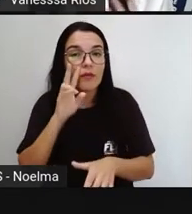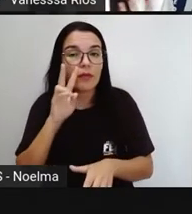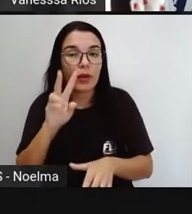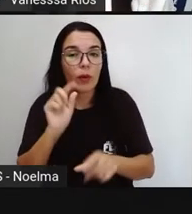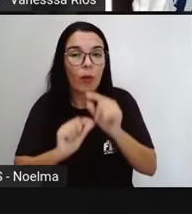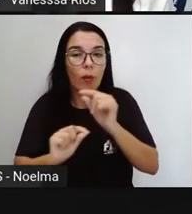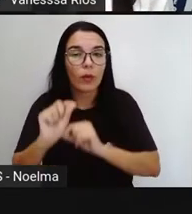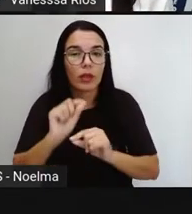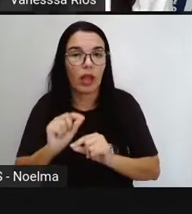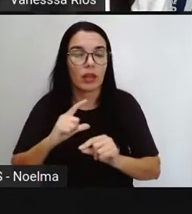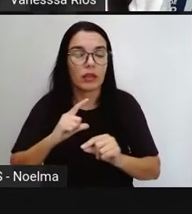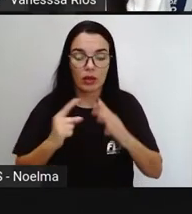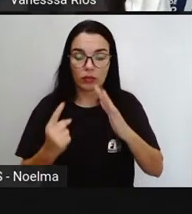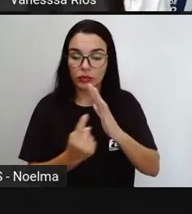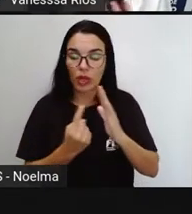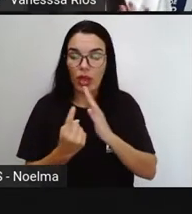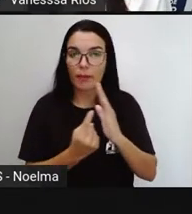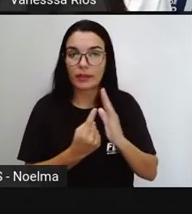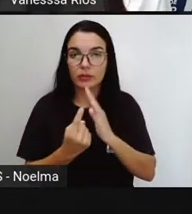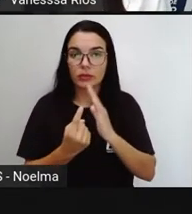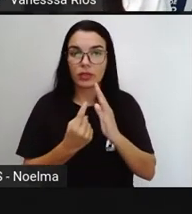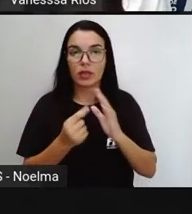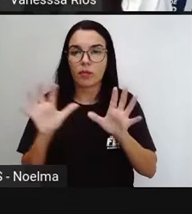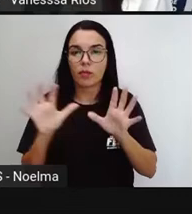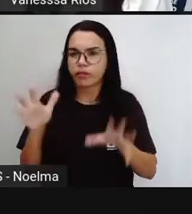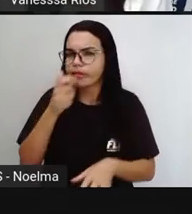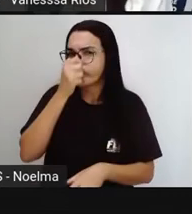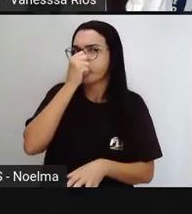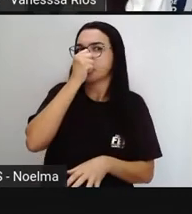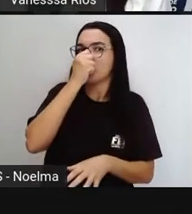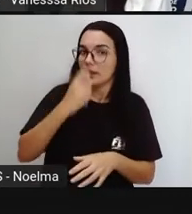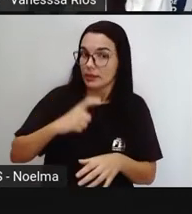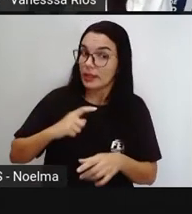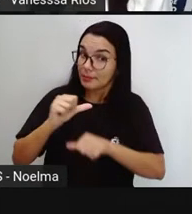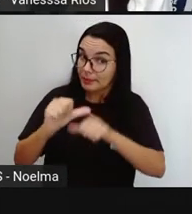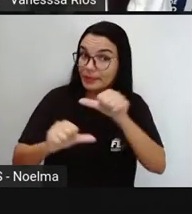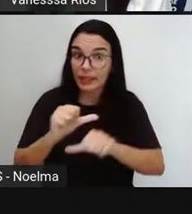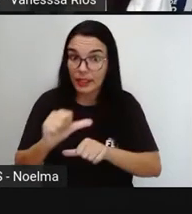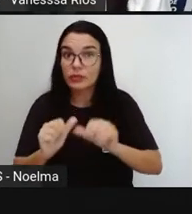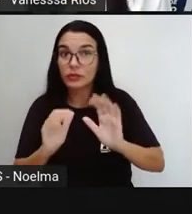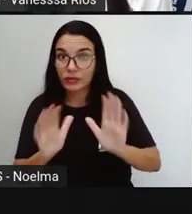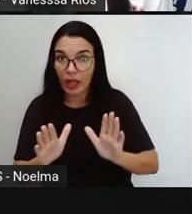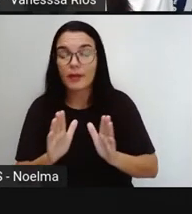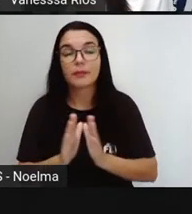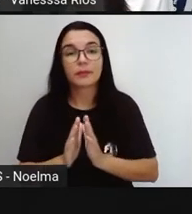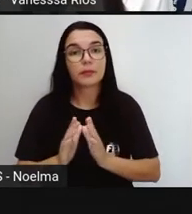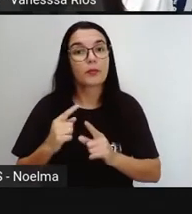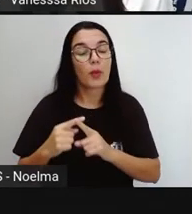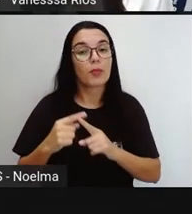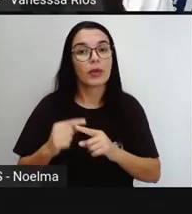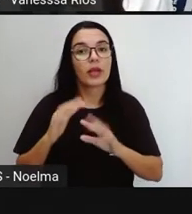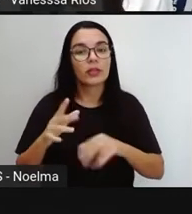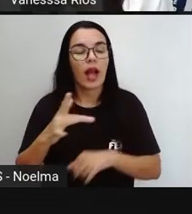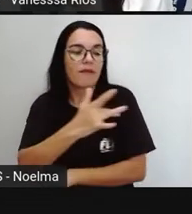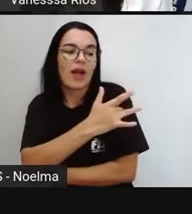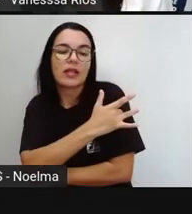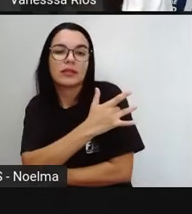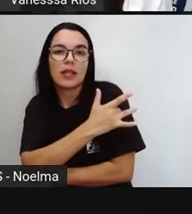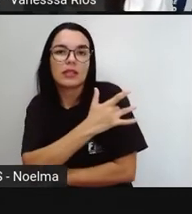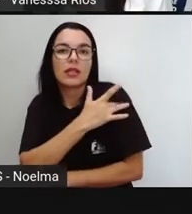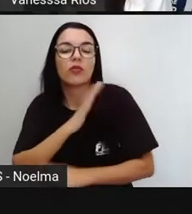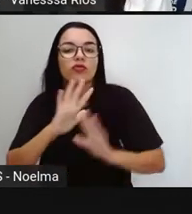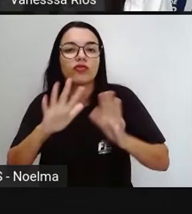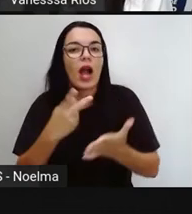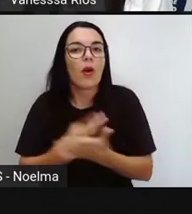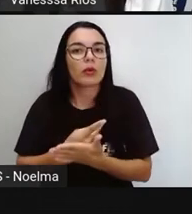relação ao isolamento social as aglomerações vêm mudando vêm se alterando por conta da vacinação que